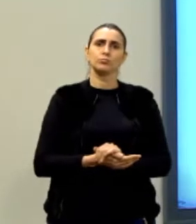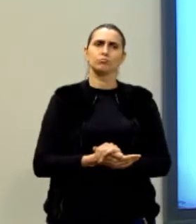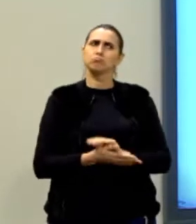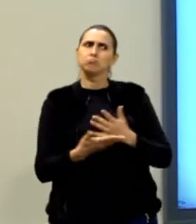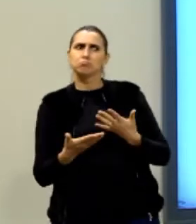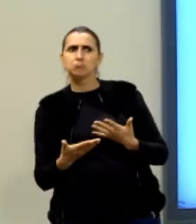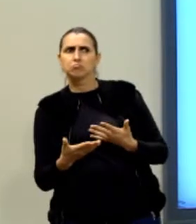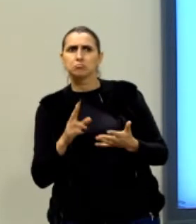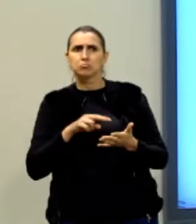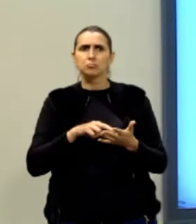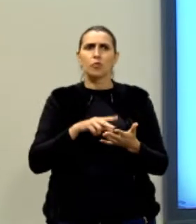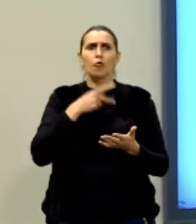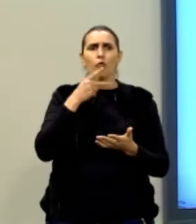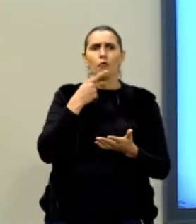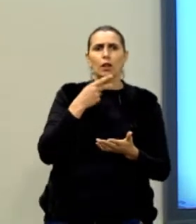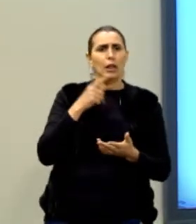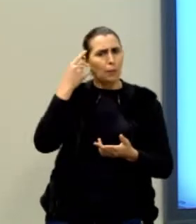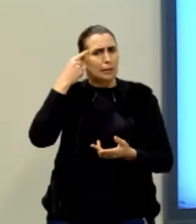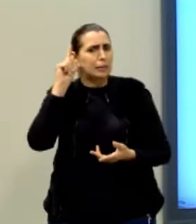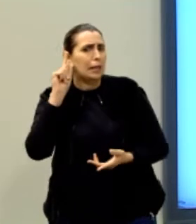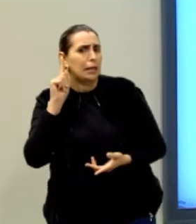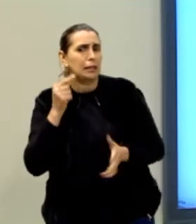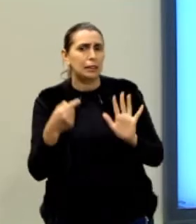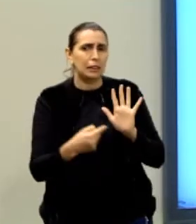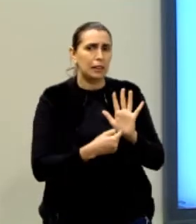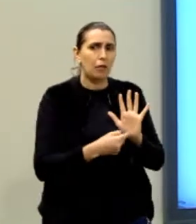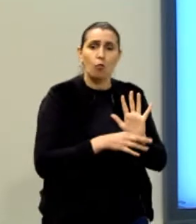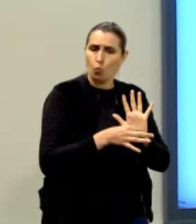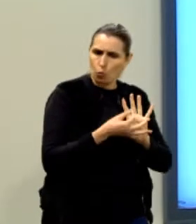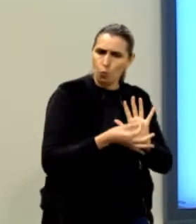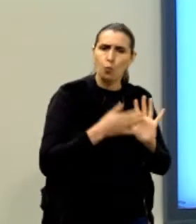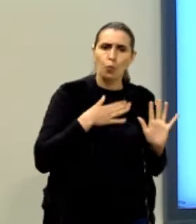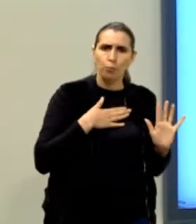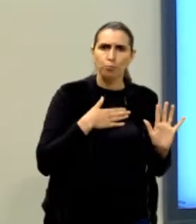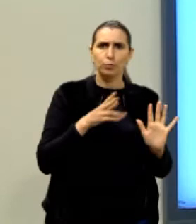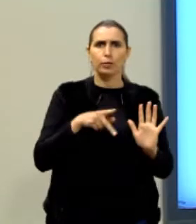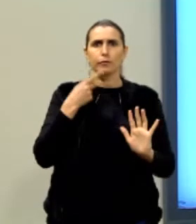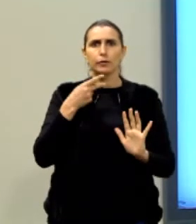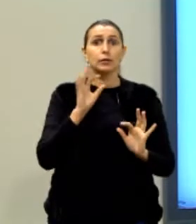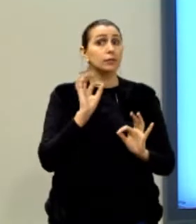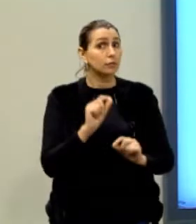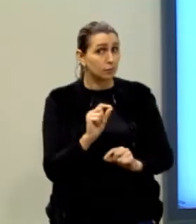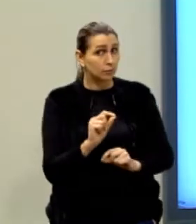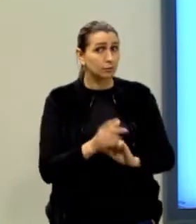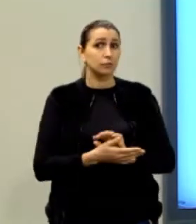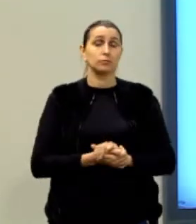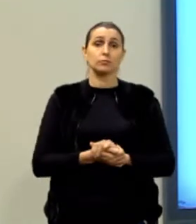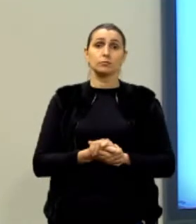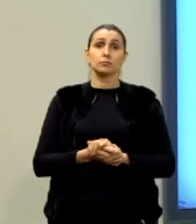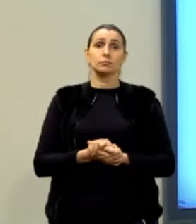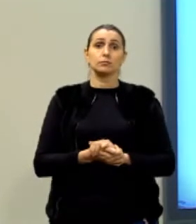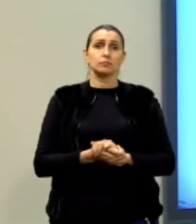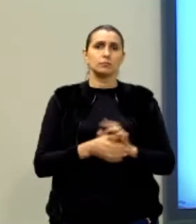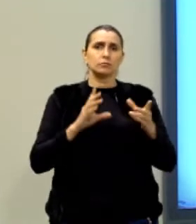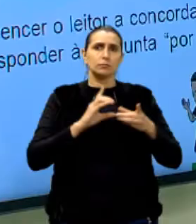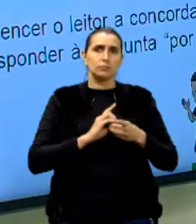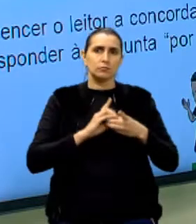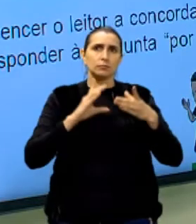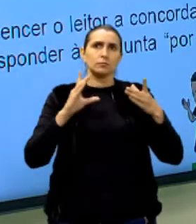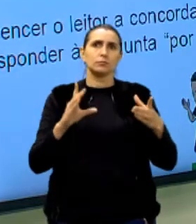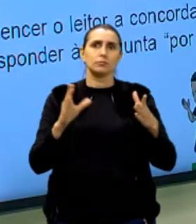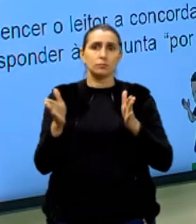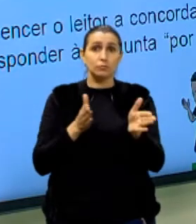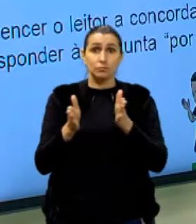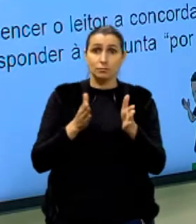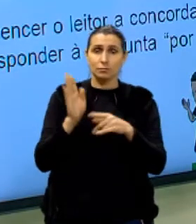ah, eu vou levantar lá uma tese, tá? Eu vou dizer que a democratização do